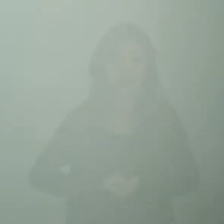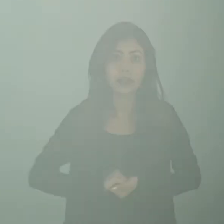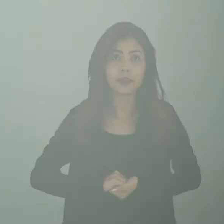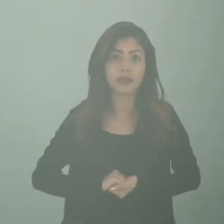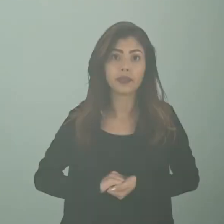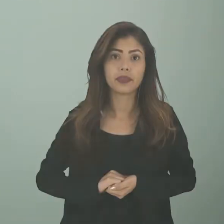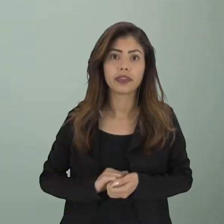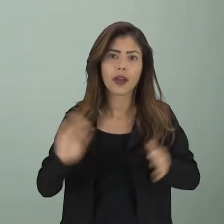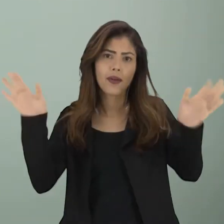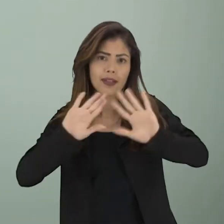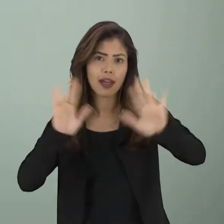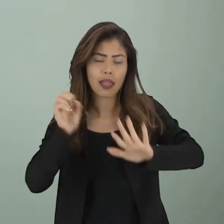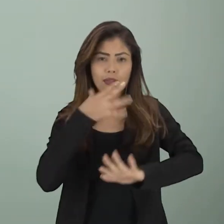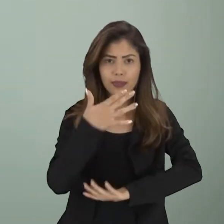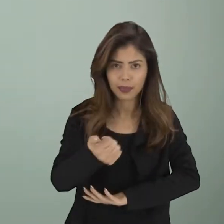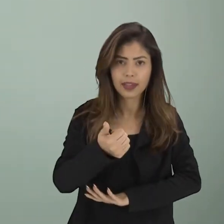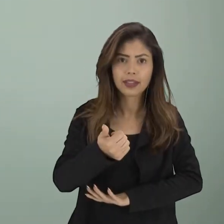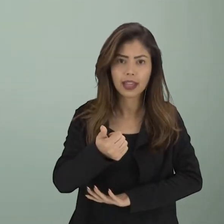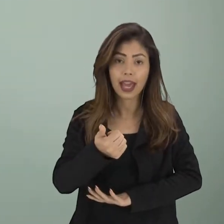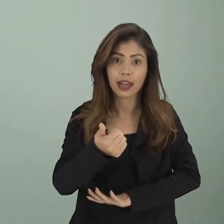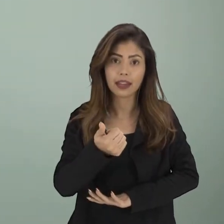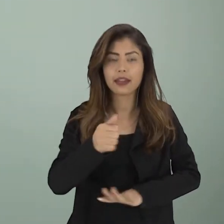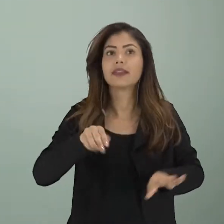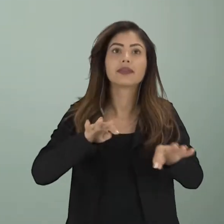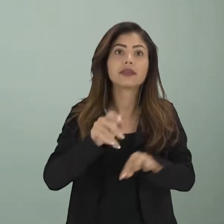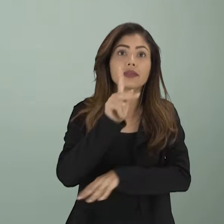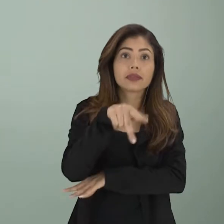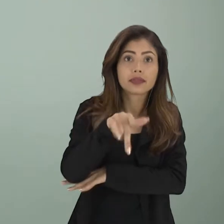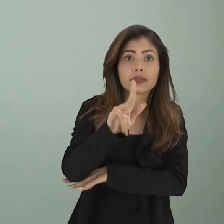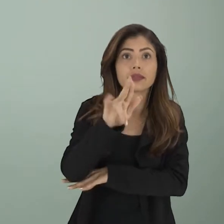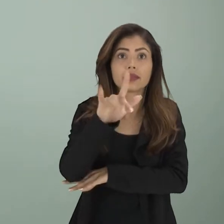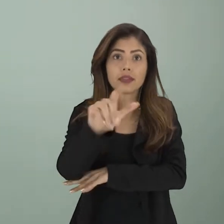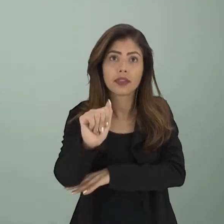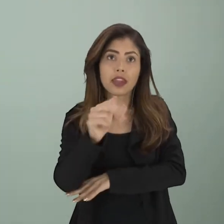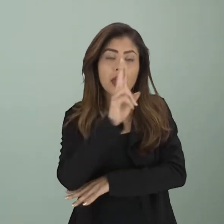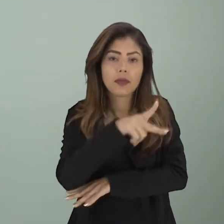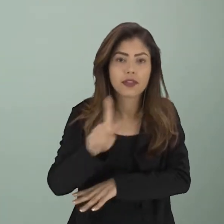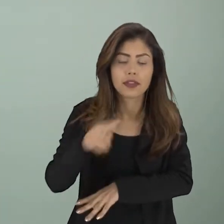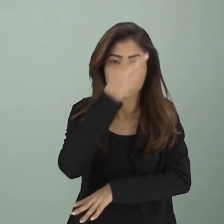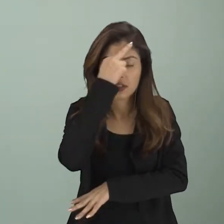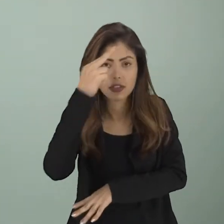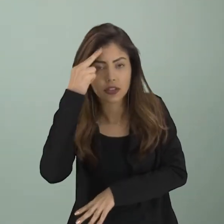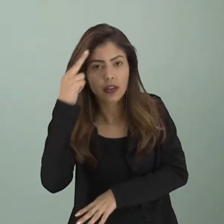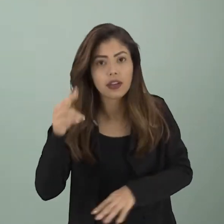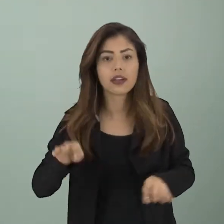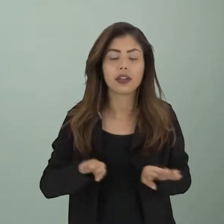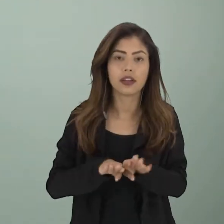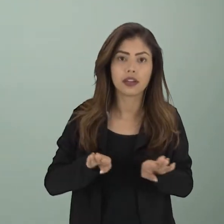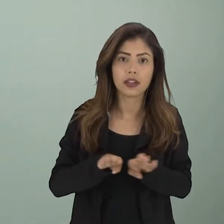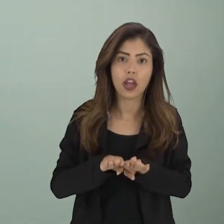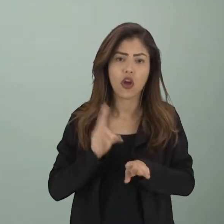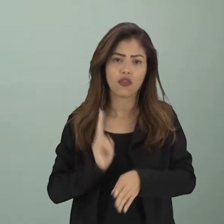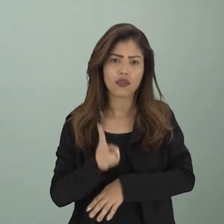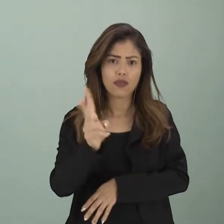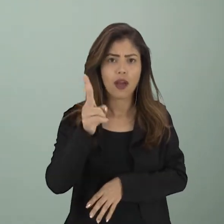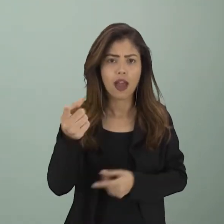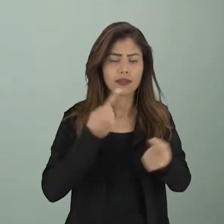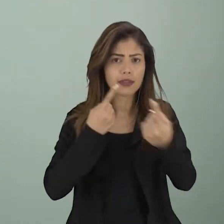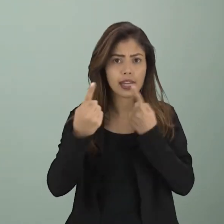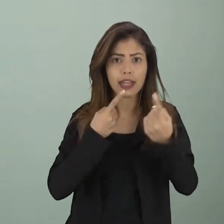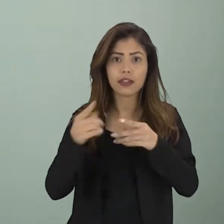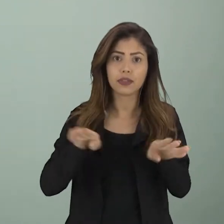Olá, tudo bem? Eu sou Keila Batista, professora de História e voltei para nós continuarmos